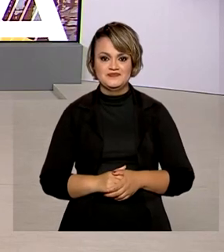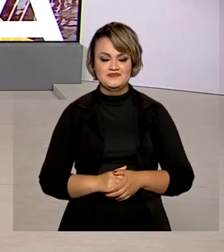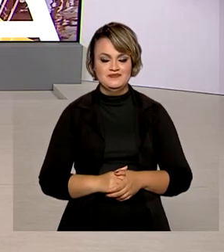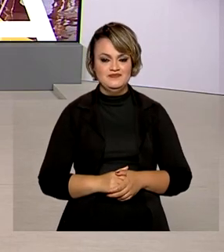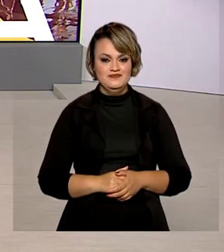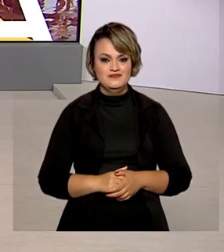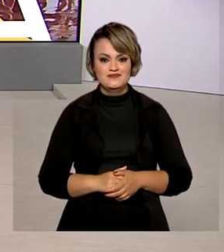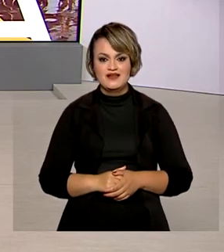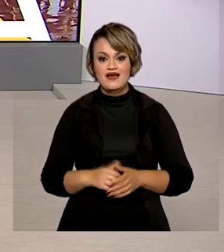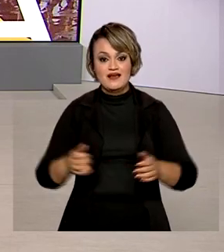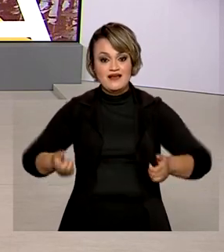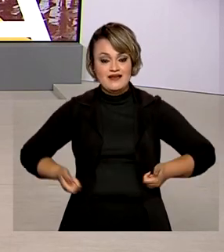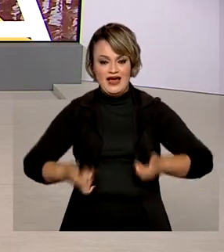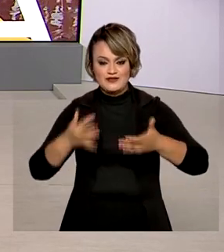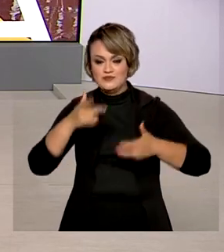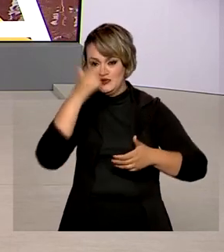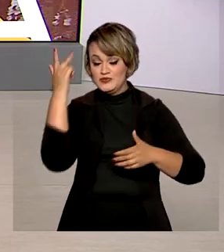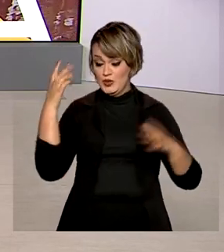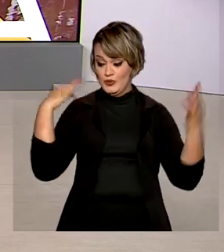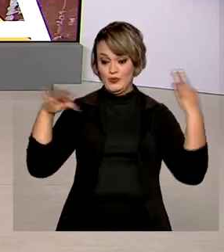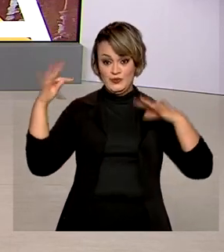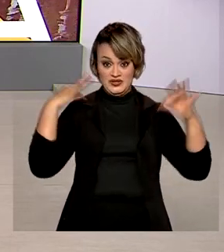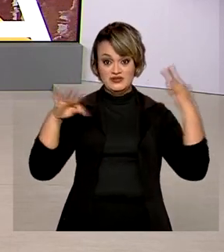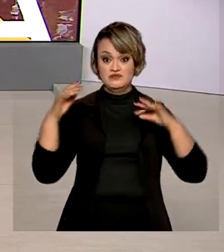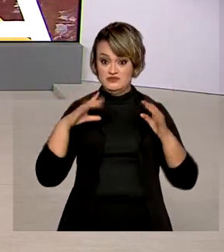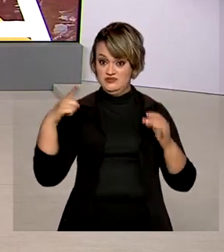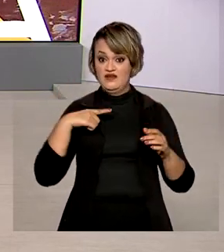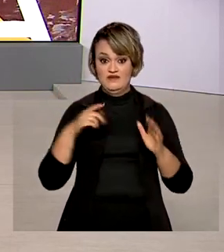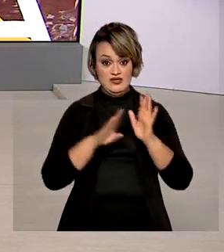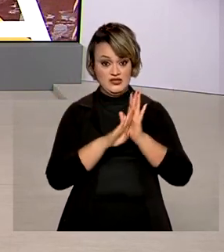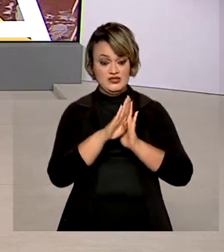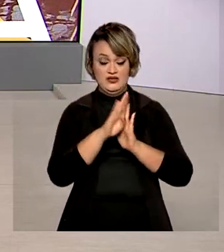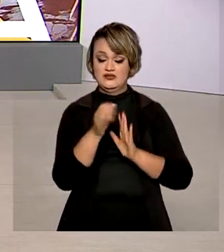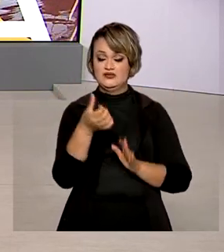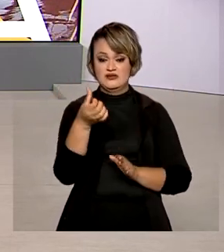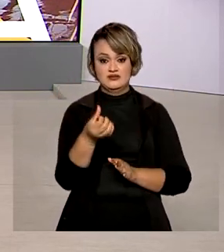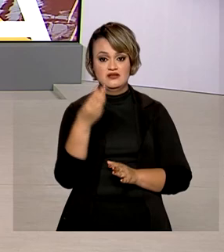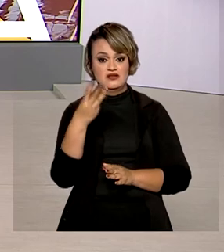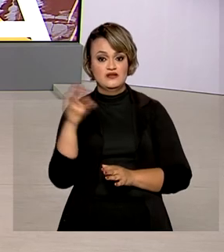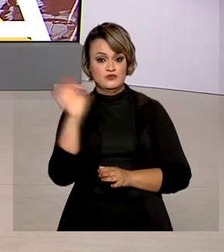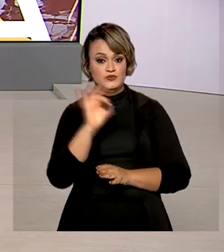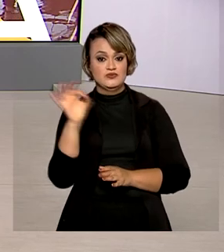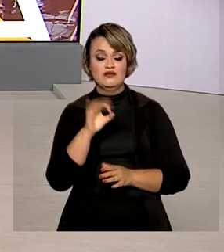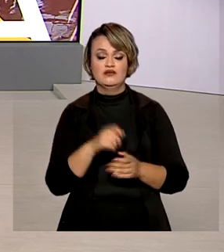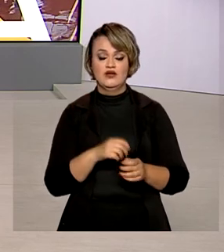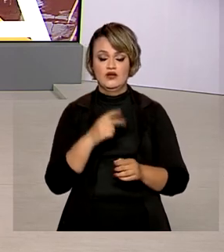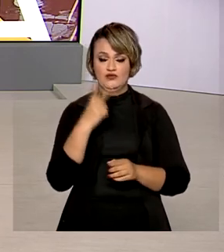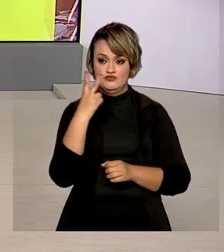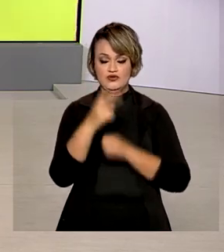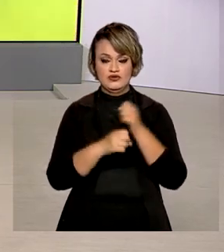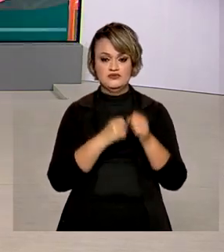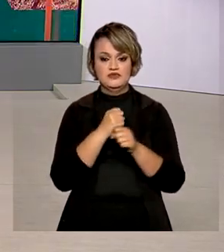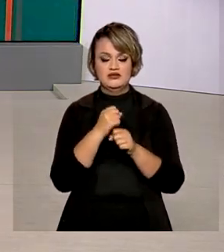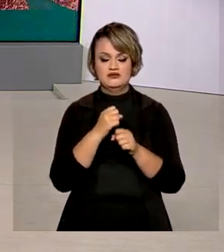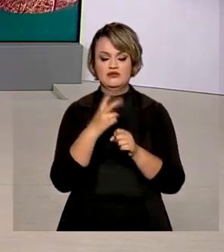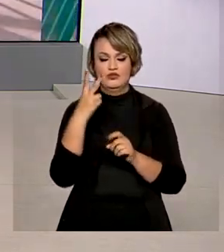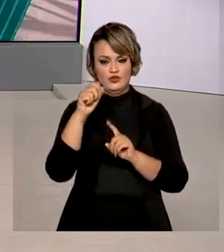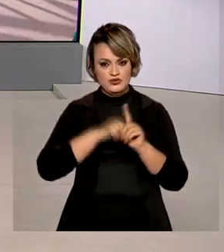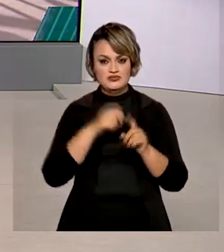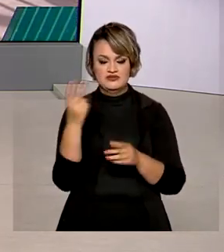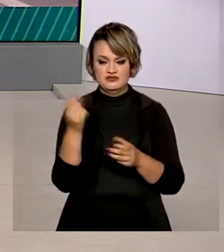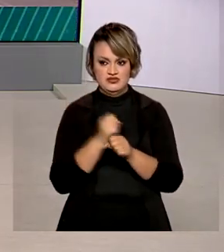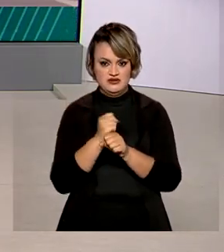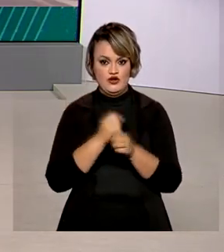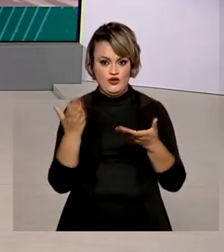E o gasto de estrangeiros no Brasil cresceu 63% no primeiro bimestre do ano. A retomada de viagens internacionais